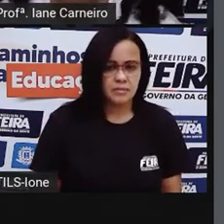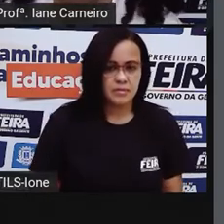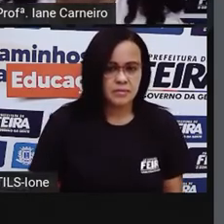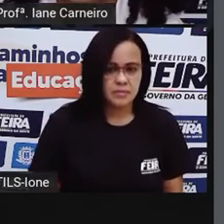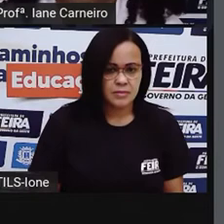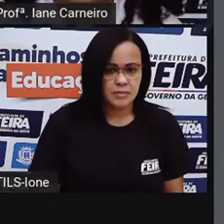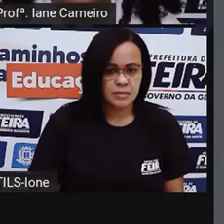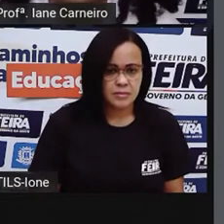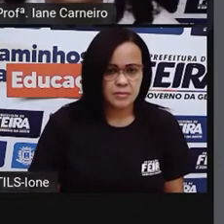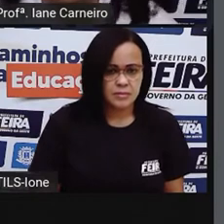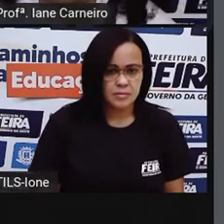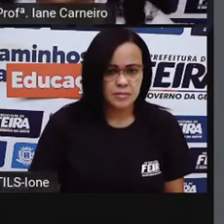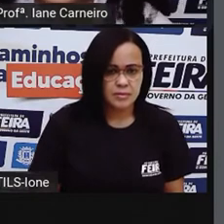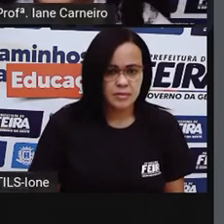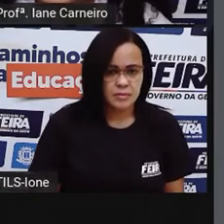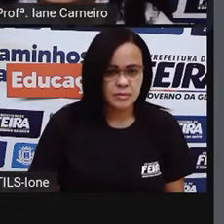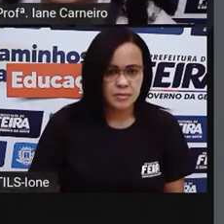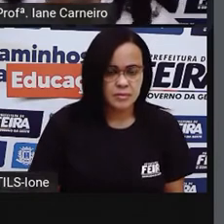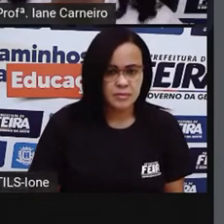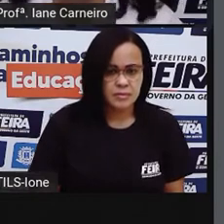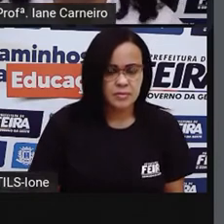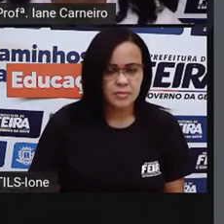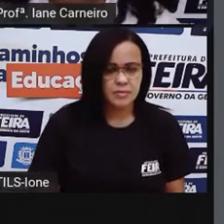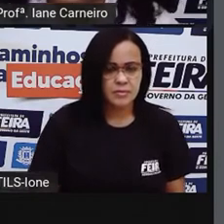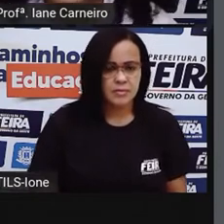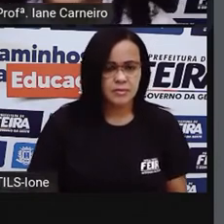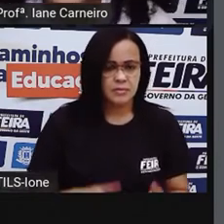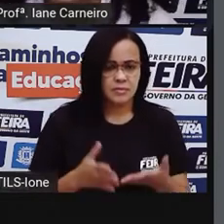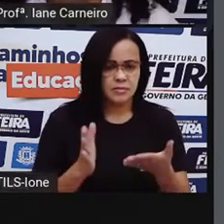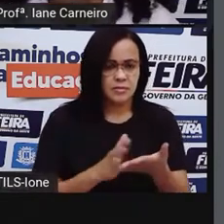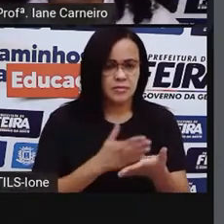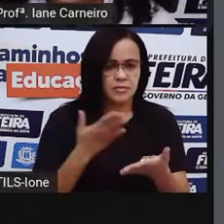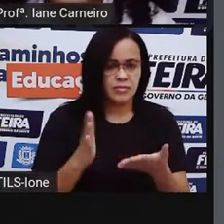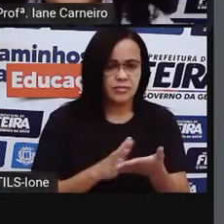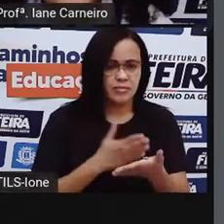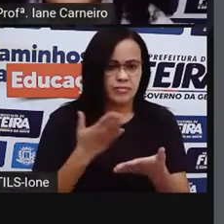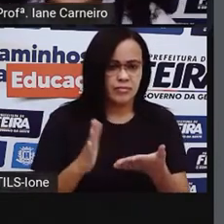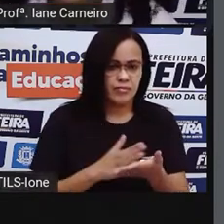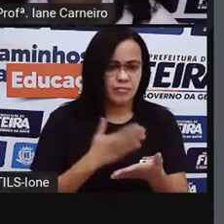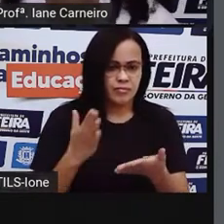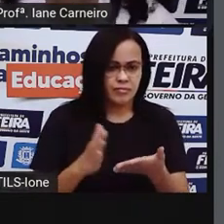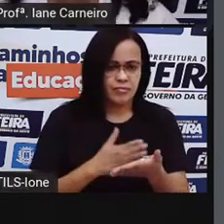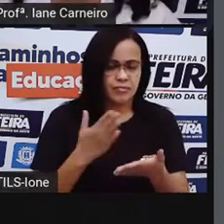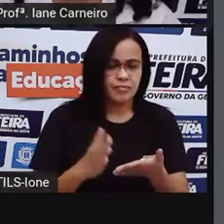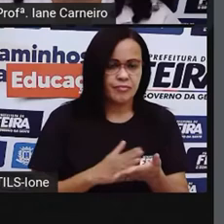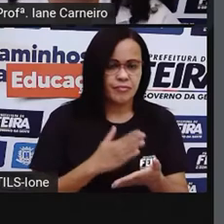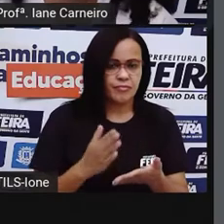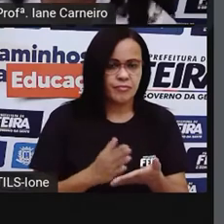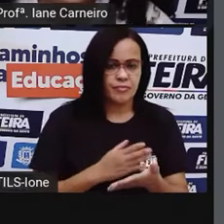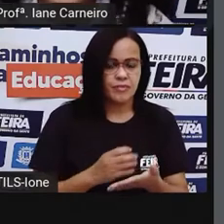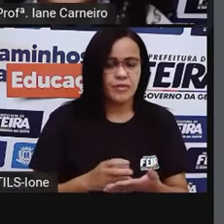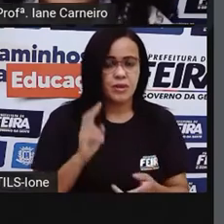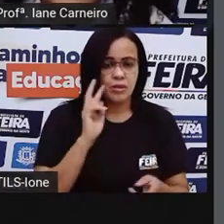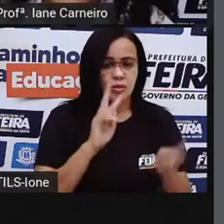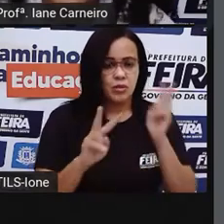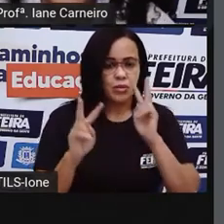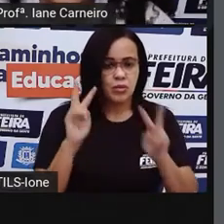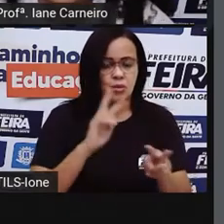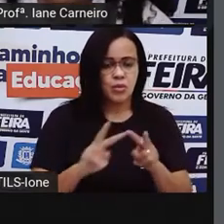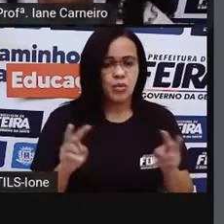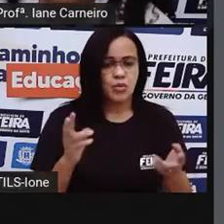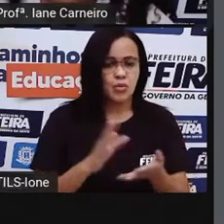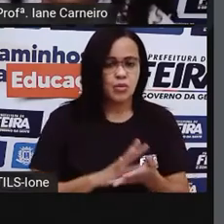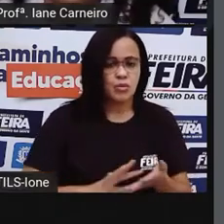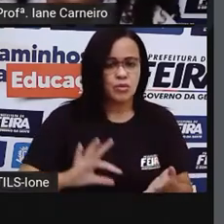Em vez de trincar as folhas, ela estava a devorar o livro com seus olhos. Não conseguia